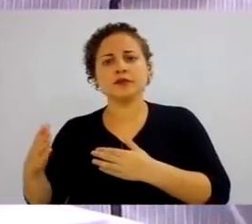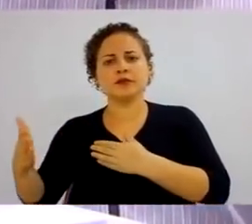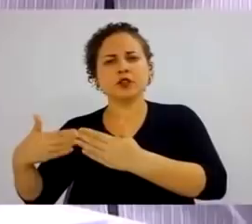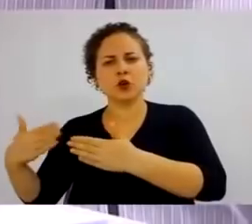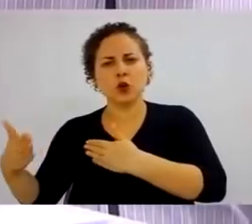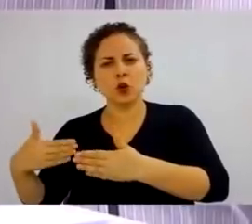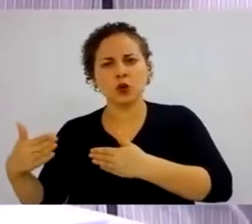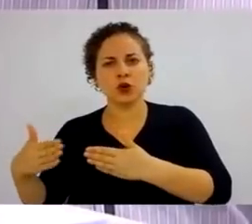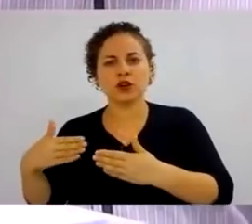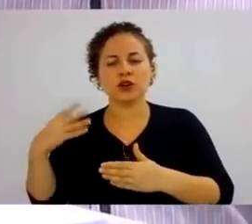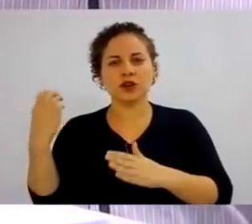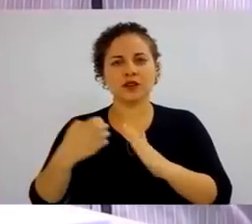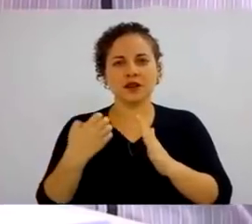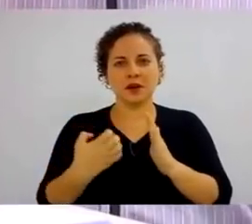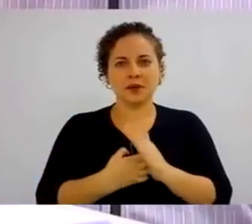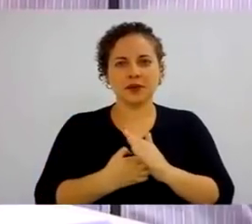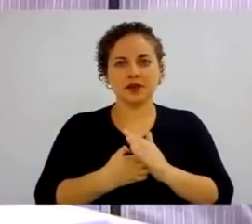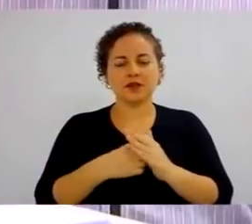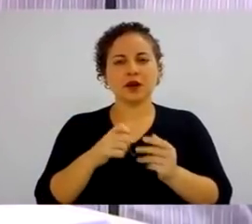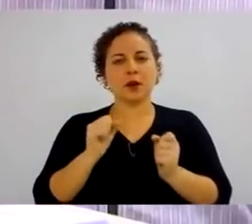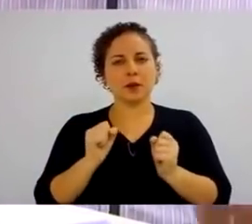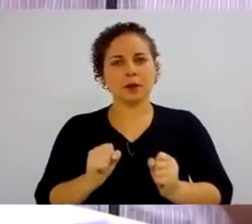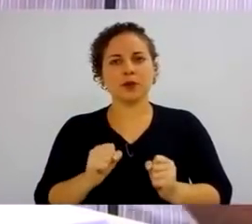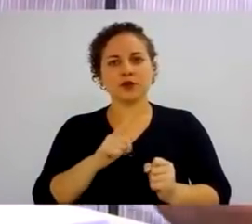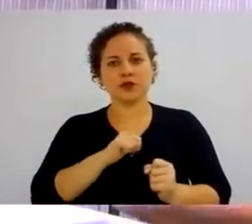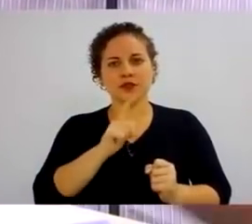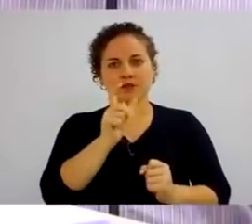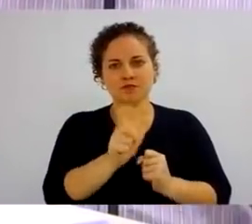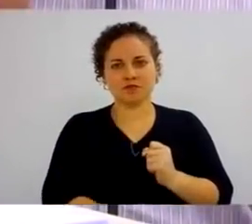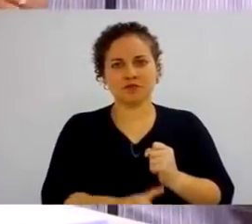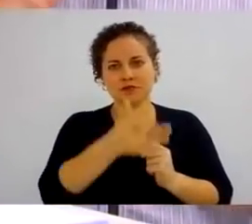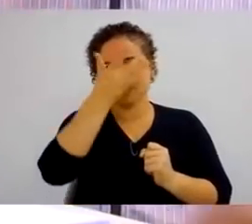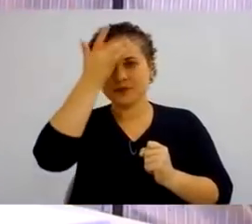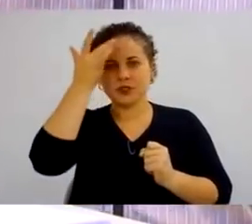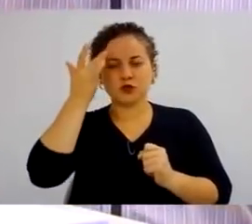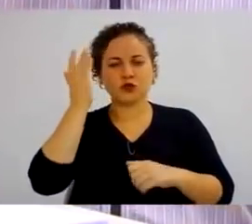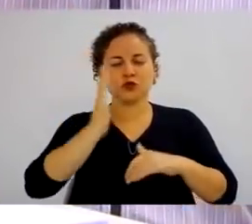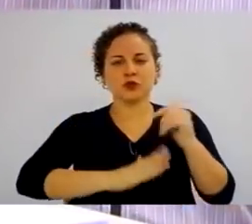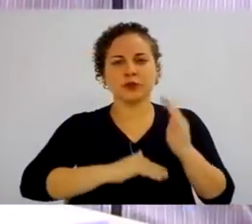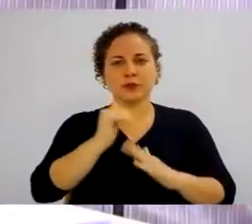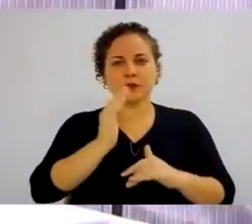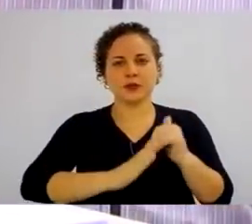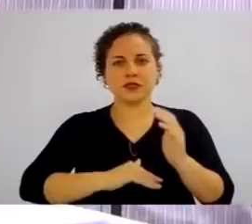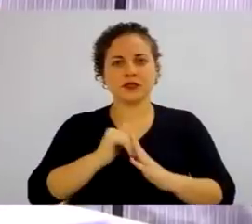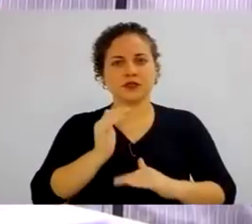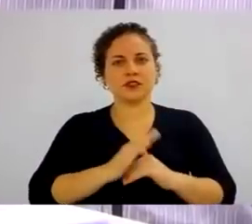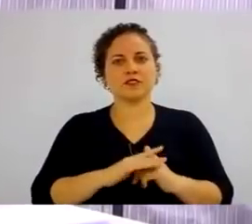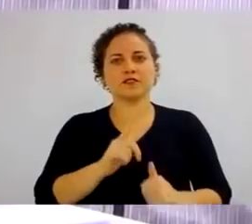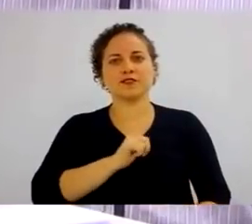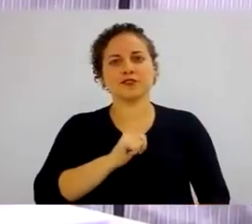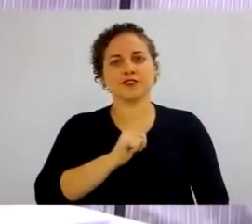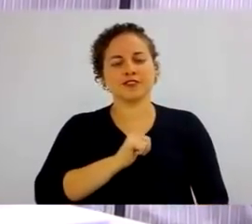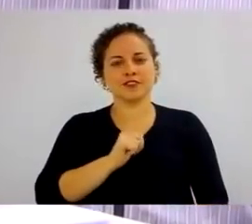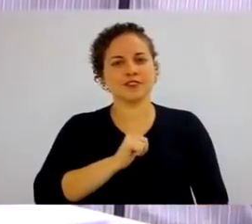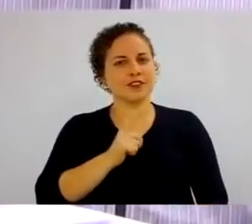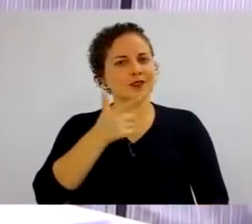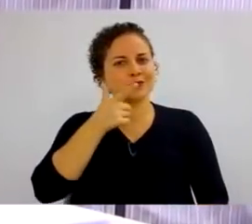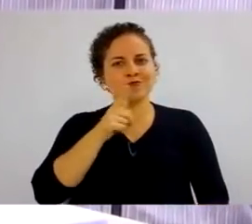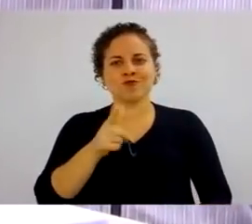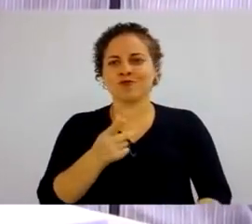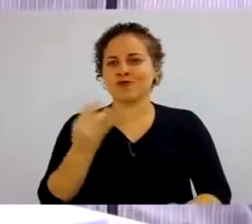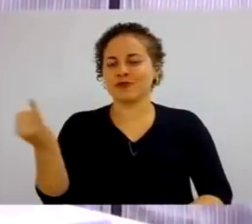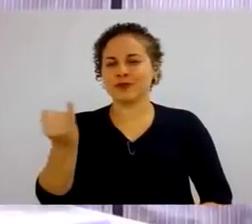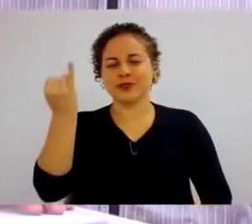isso, a empresa possa perder esta pessoa que tem as suas competências e que dá um ótimo